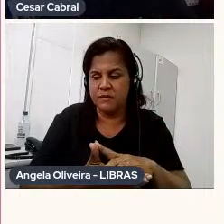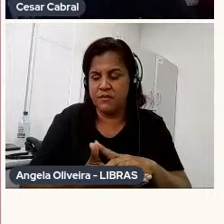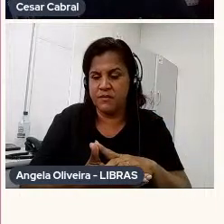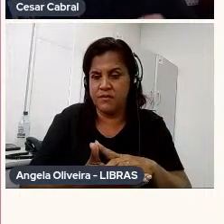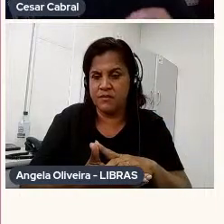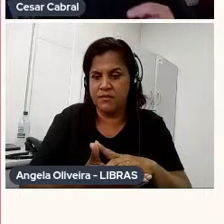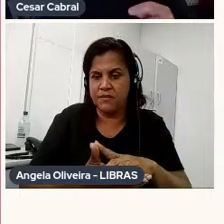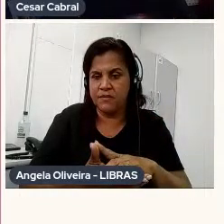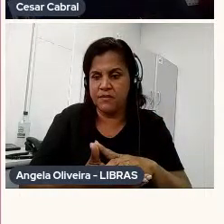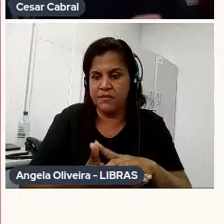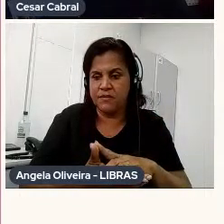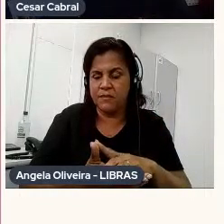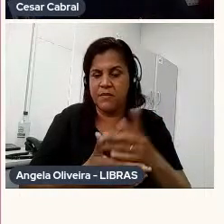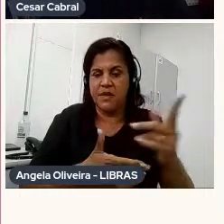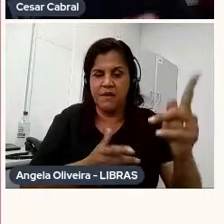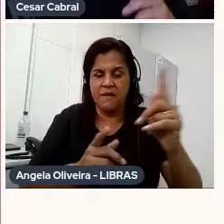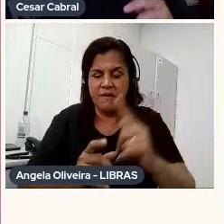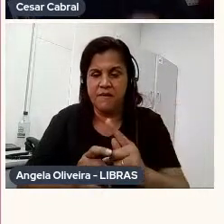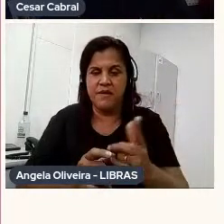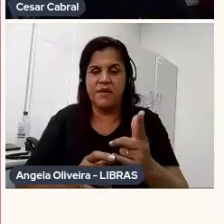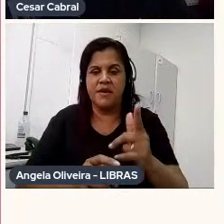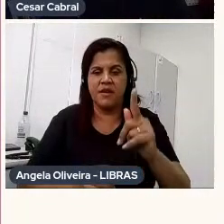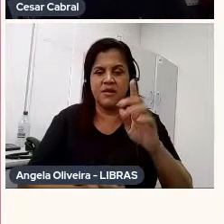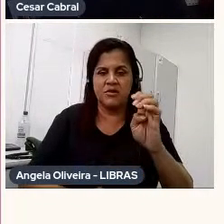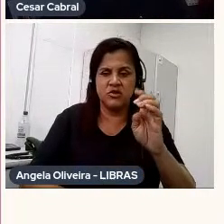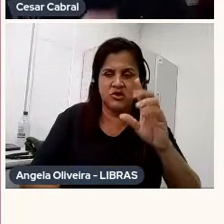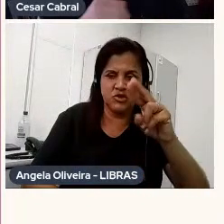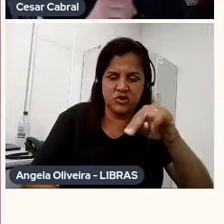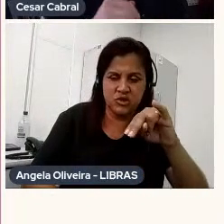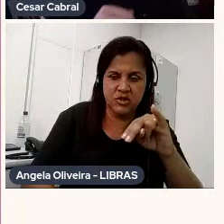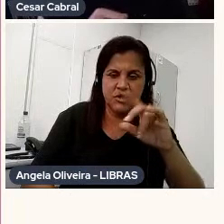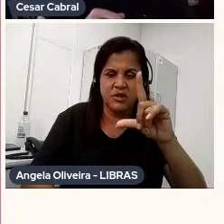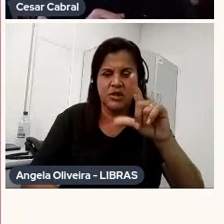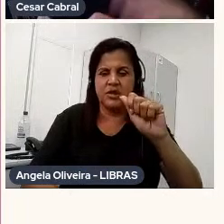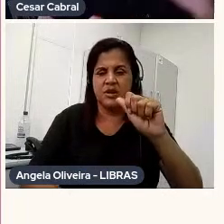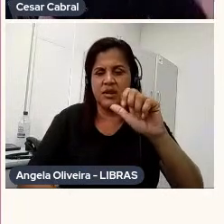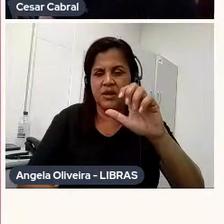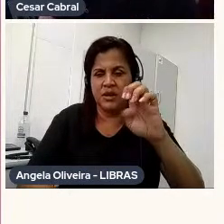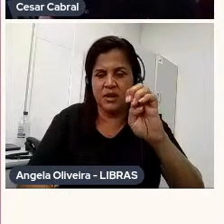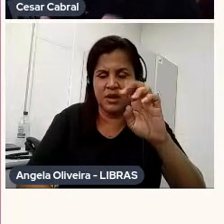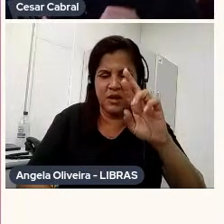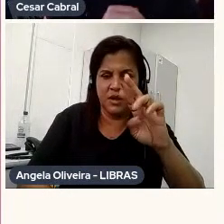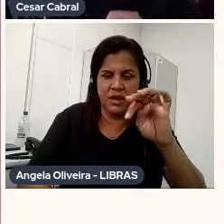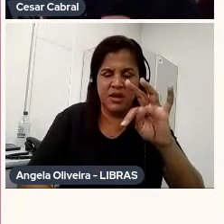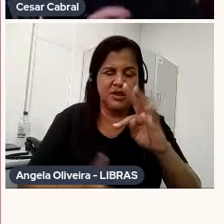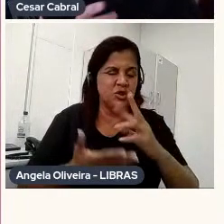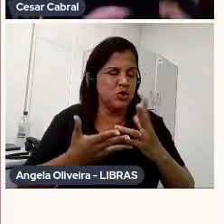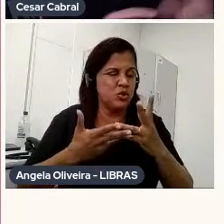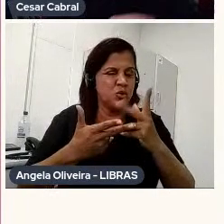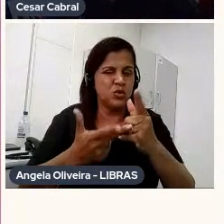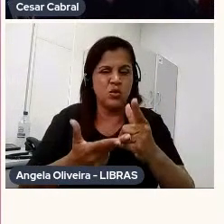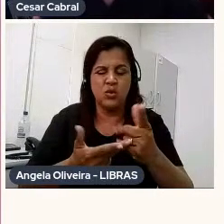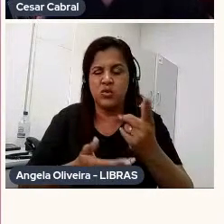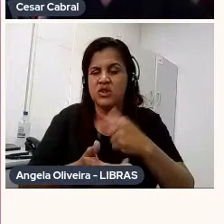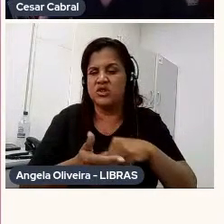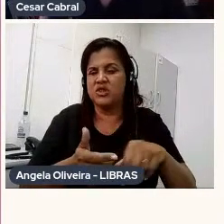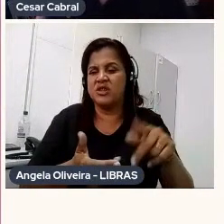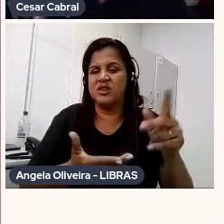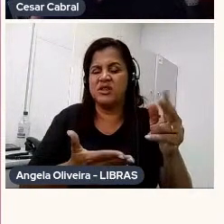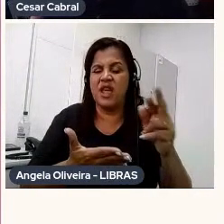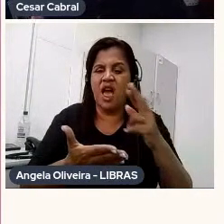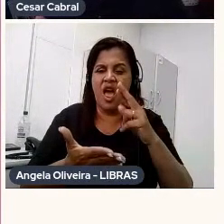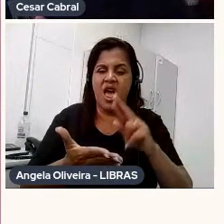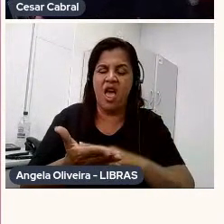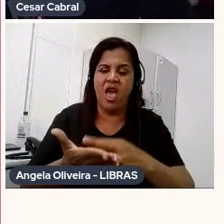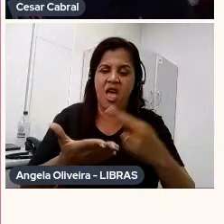Angeli, Glauco, Laerte, Luigê, toda uma geração da revista Balão, que era uma espécie de fanzine publicado